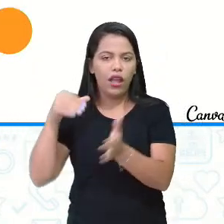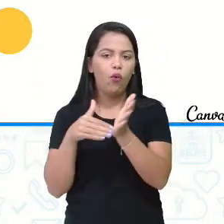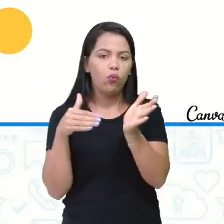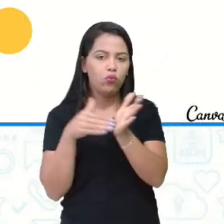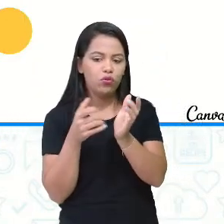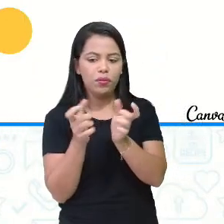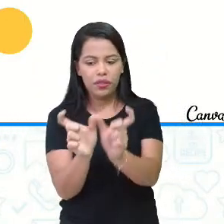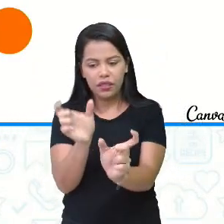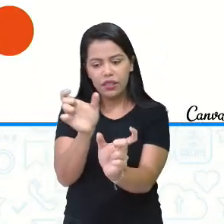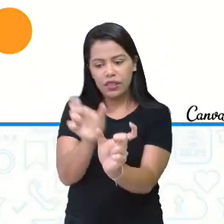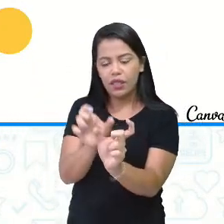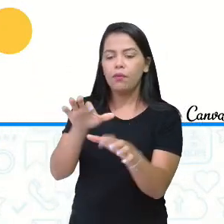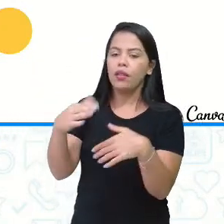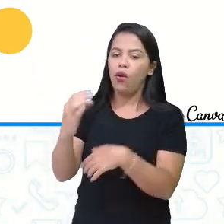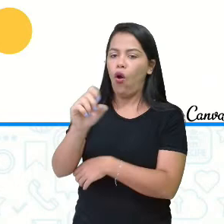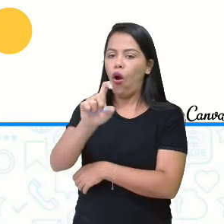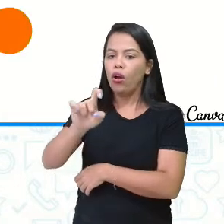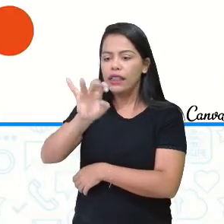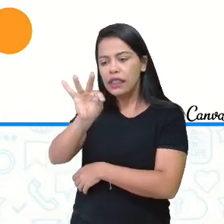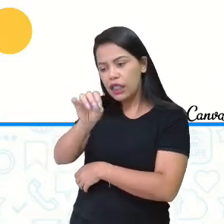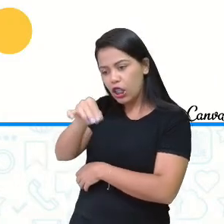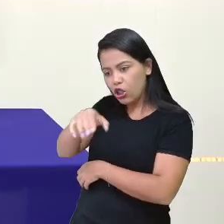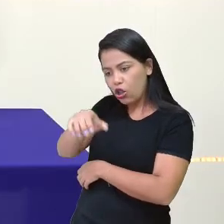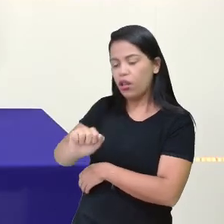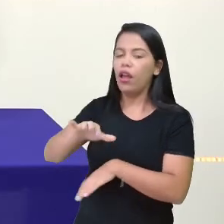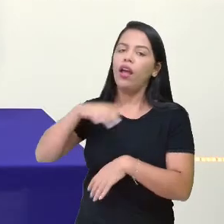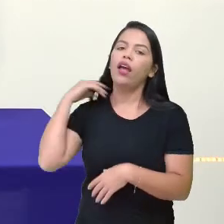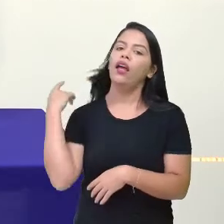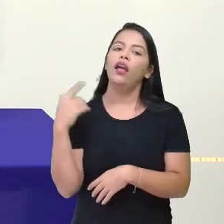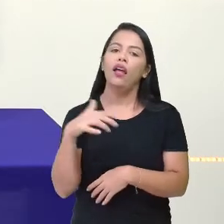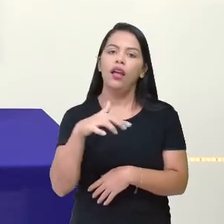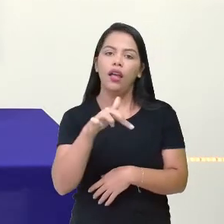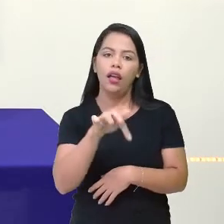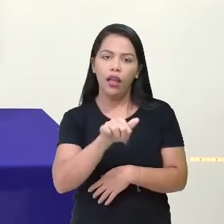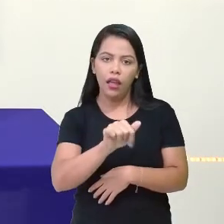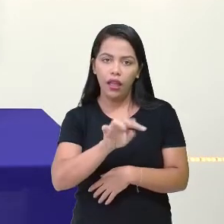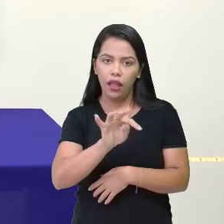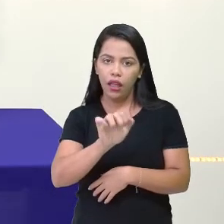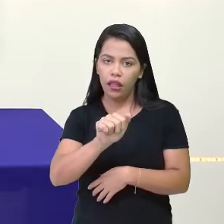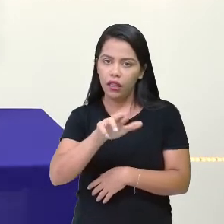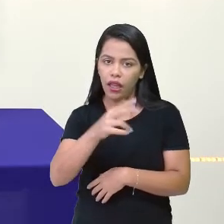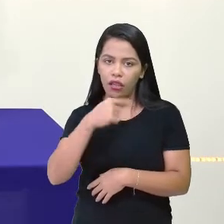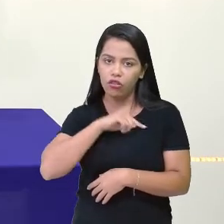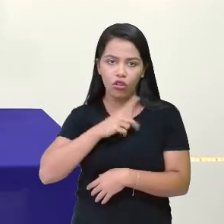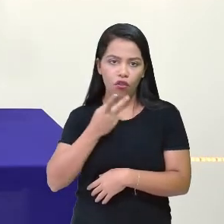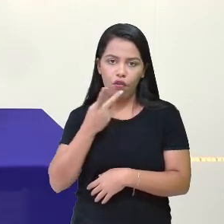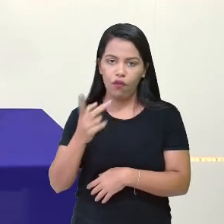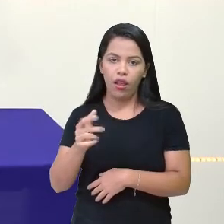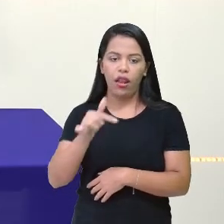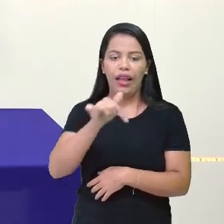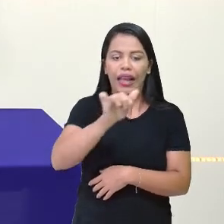como é a última sílaba, ela é oxítona. Isso. Catar não se fala Catar, não. Você vai dizer